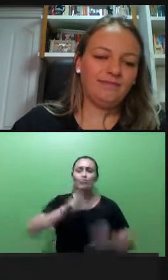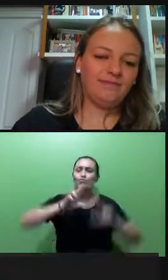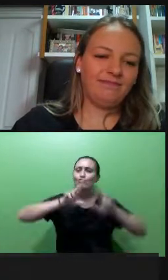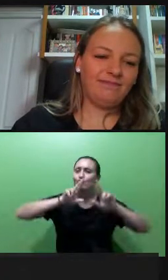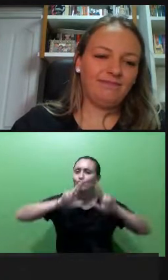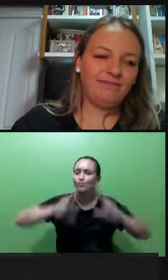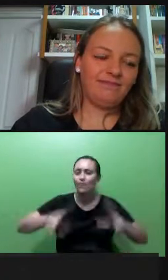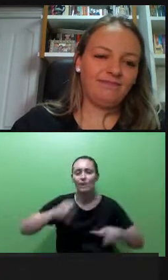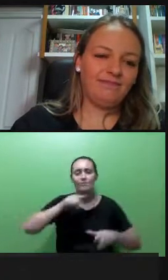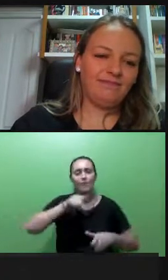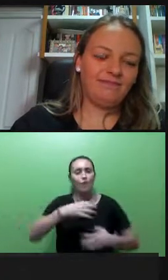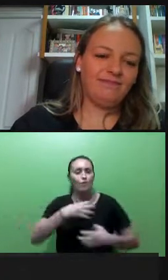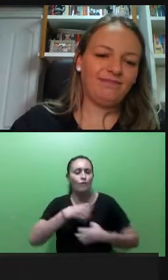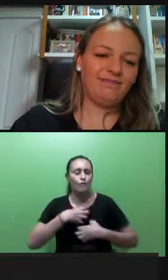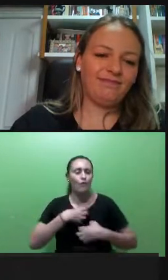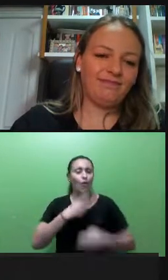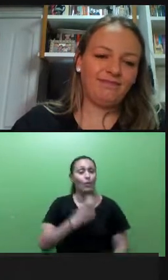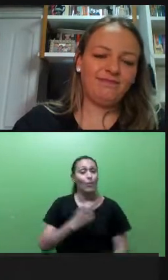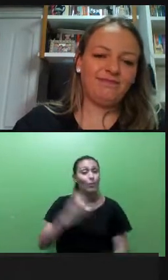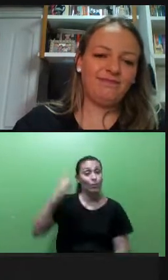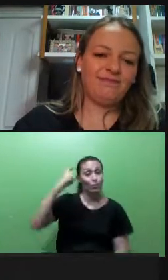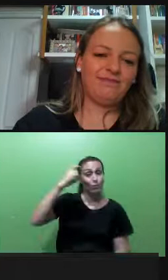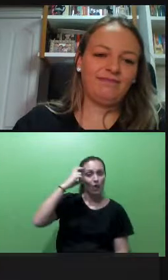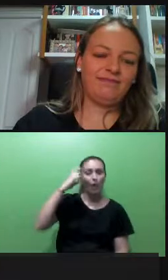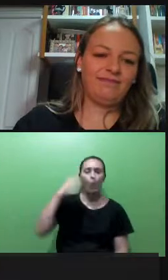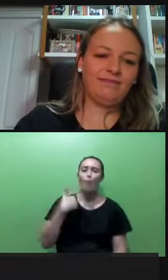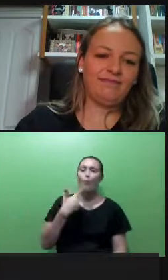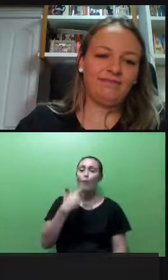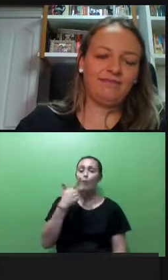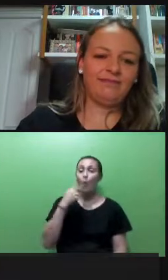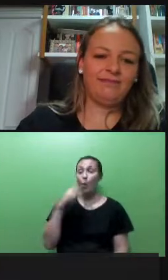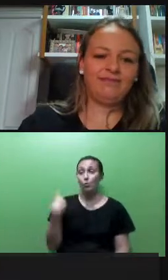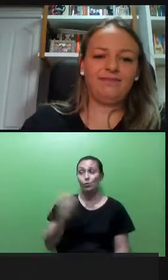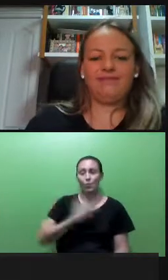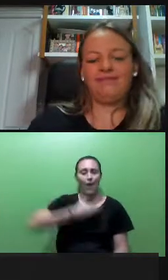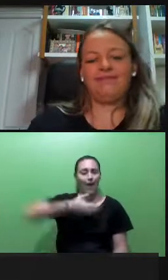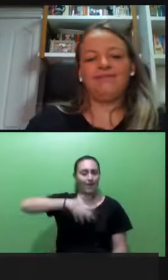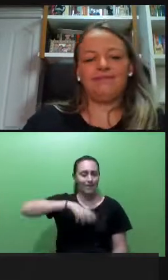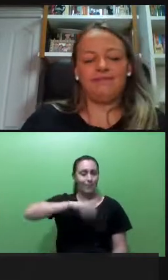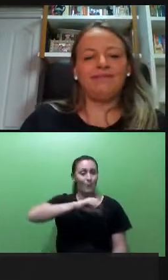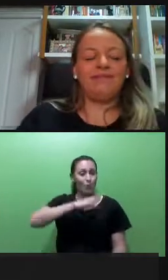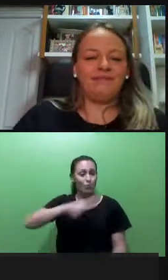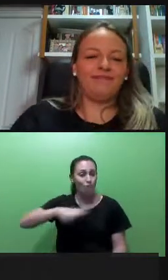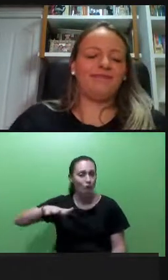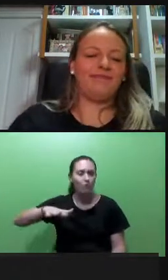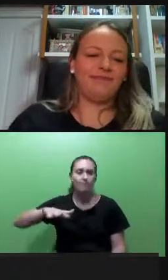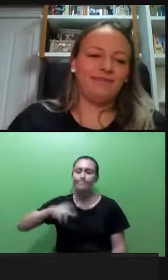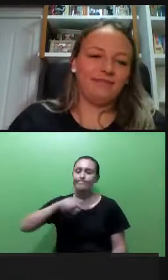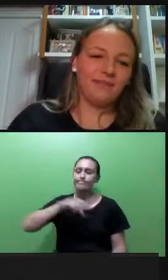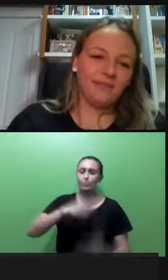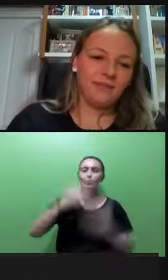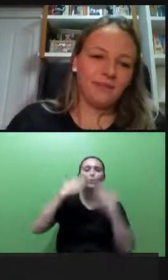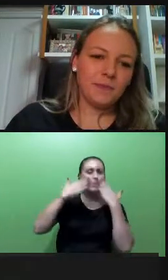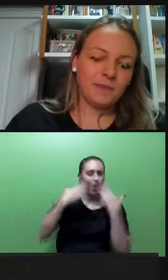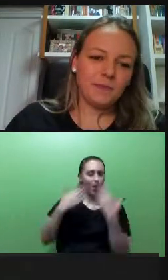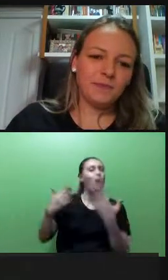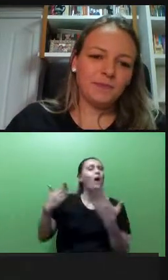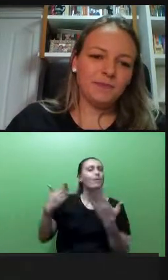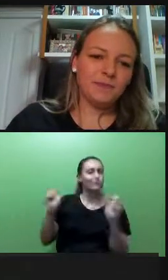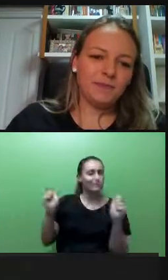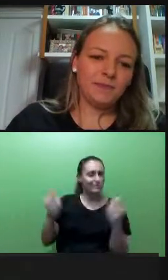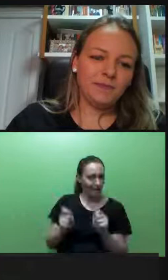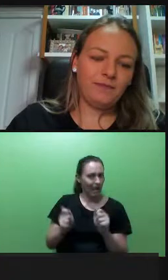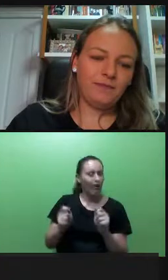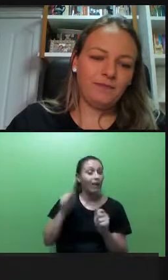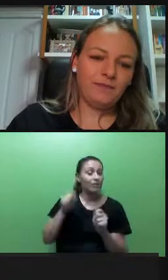culturais para o nosso campo, se eu falo aí do nosso campo usório, é visível, é visível, é né, pipocam as ações